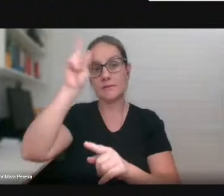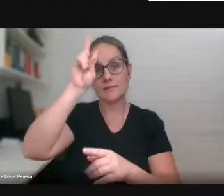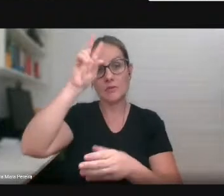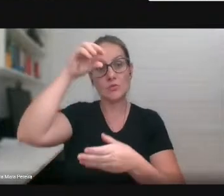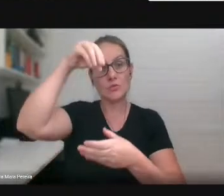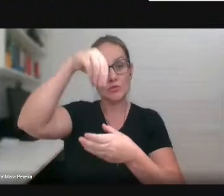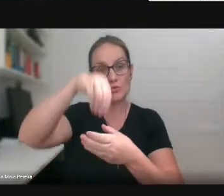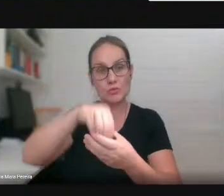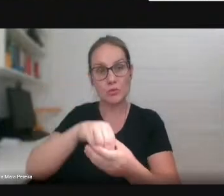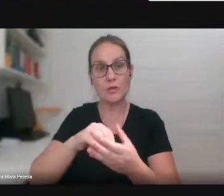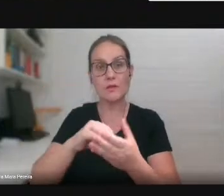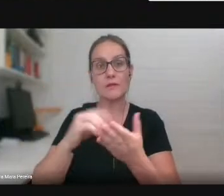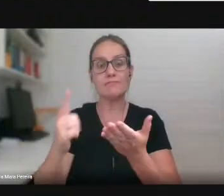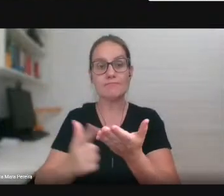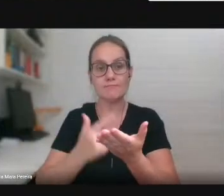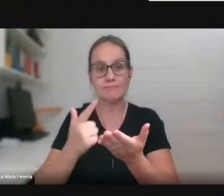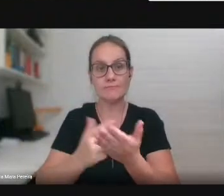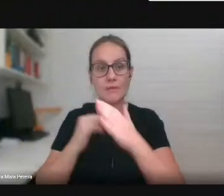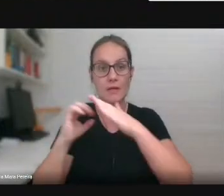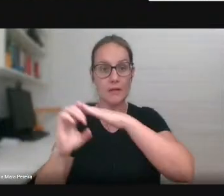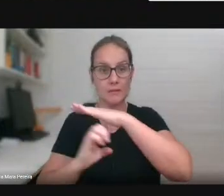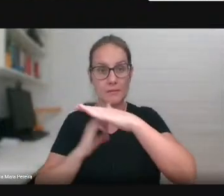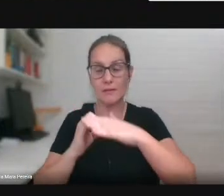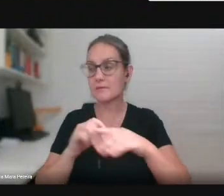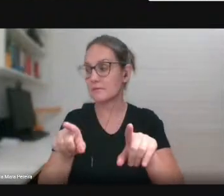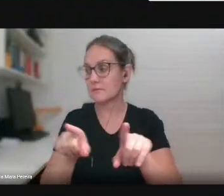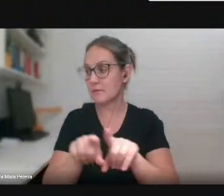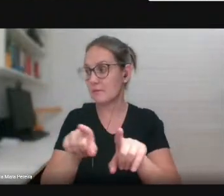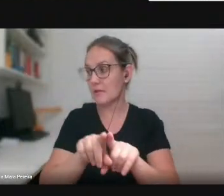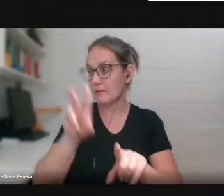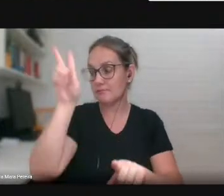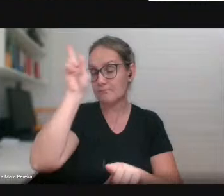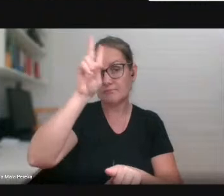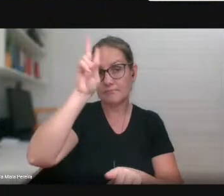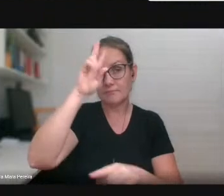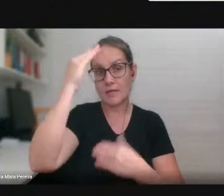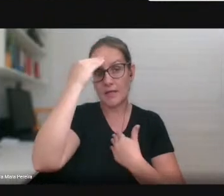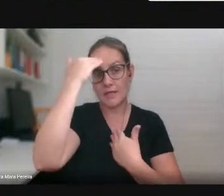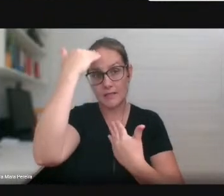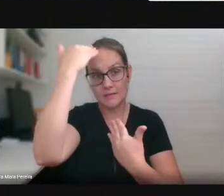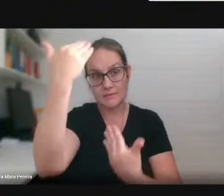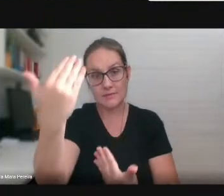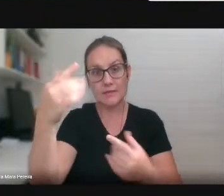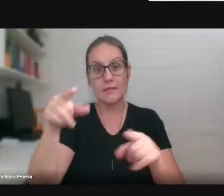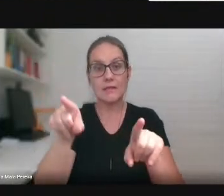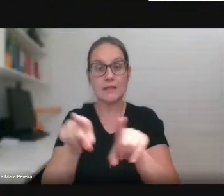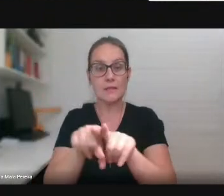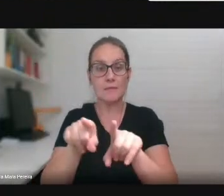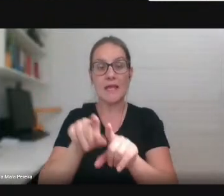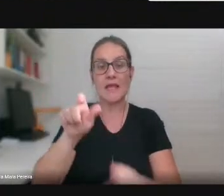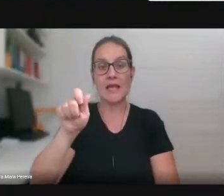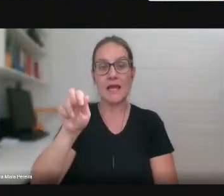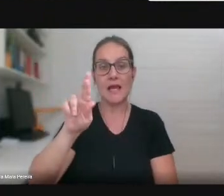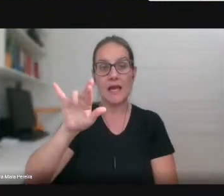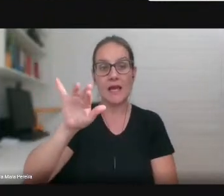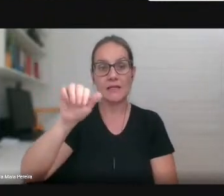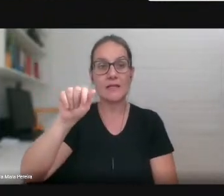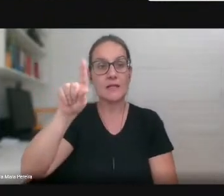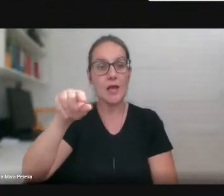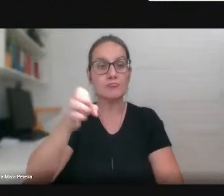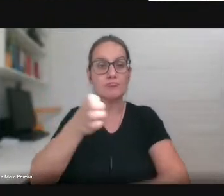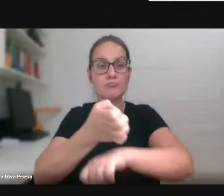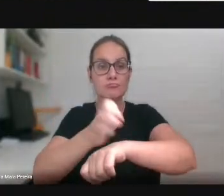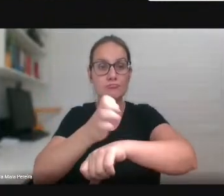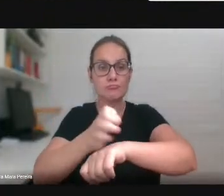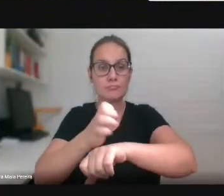UFGD em anos anteriores. Quero lembrar também e agradecer o trabalho da Adria, enquanto estagiária, que ainda